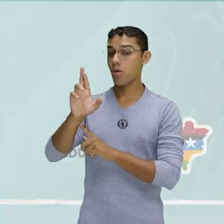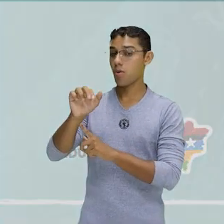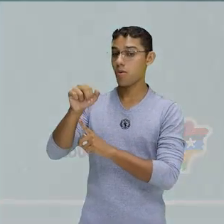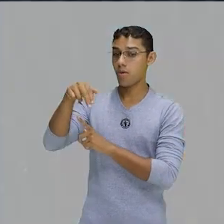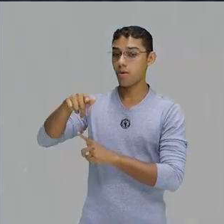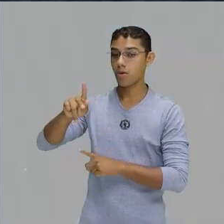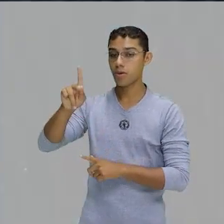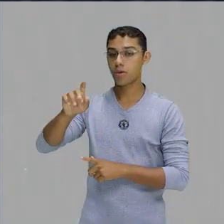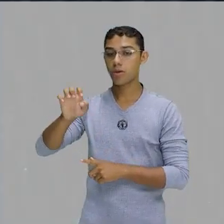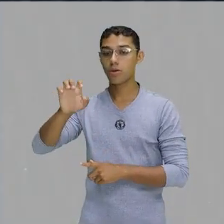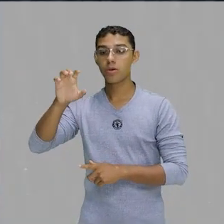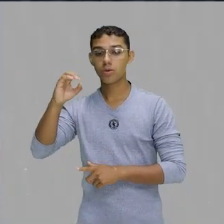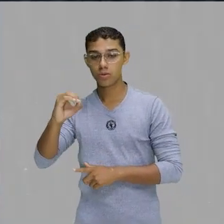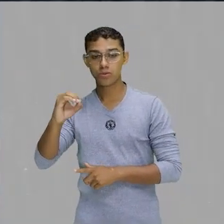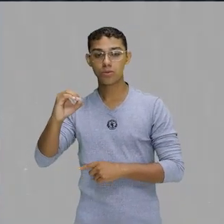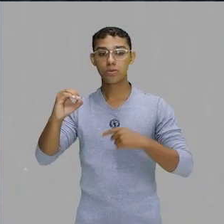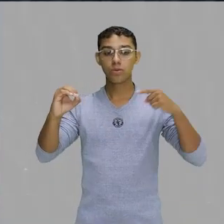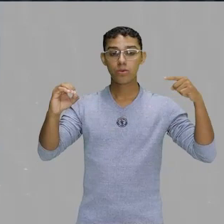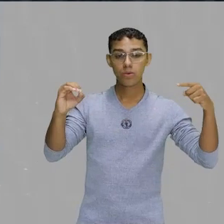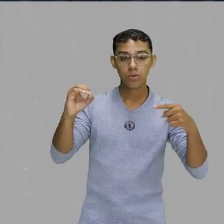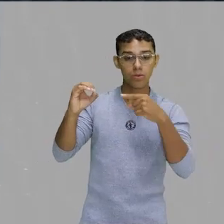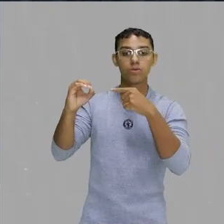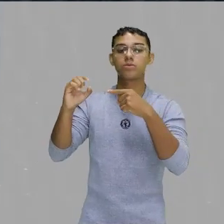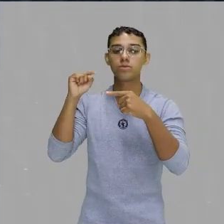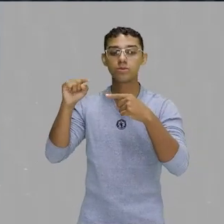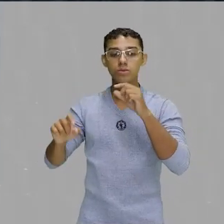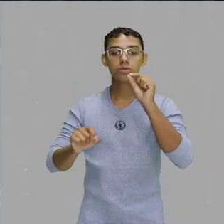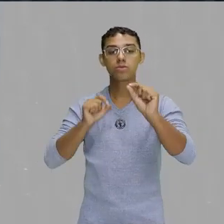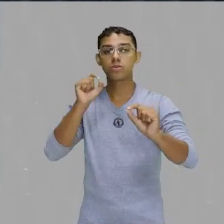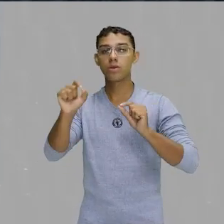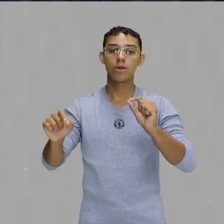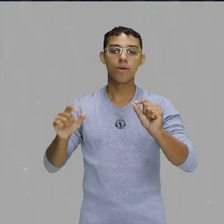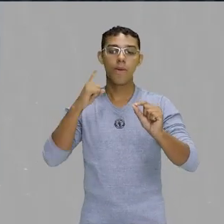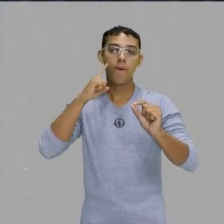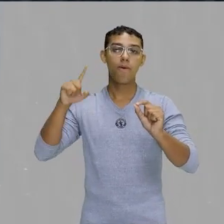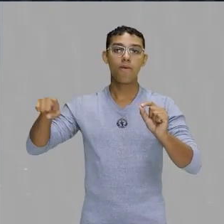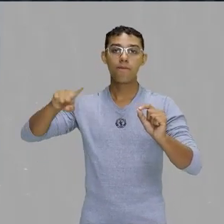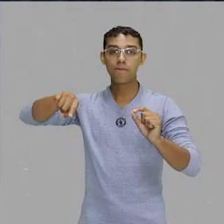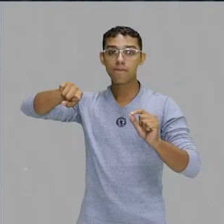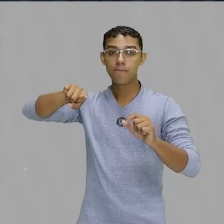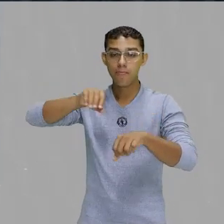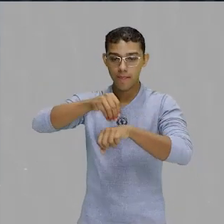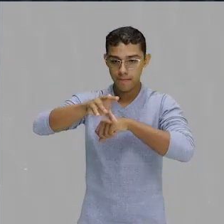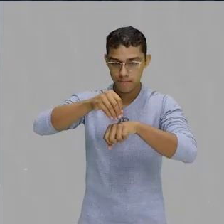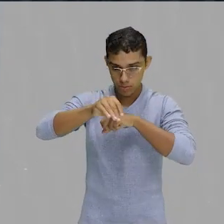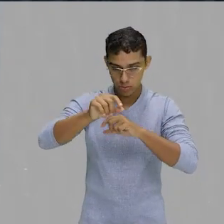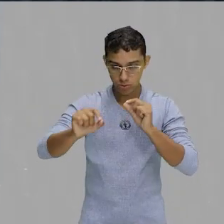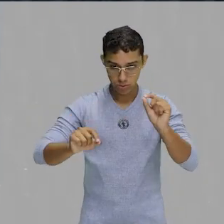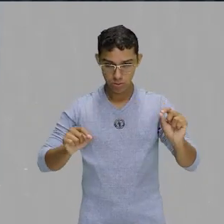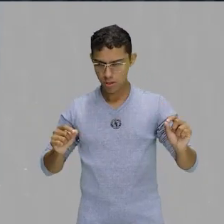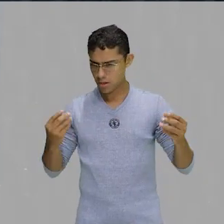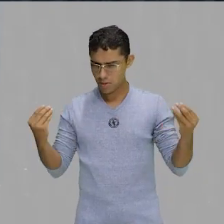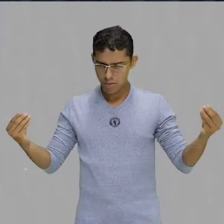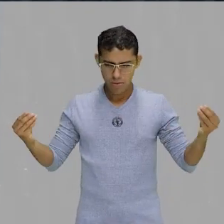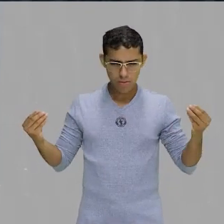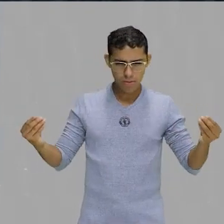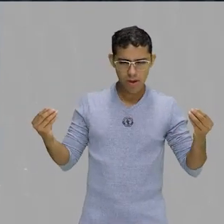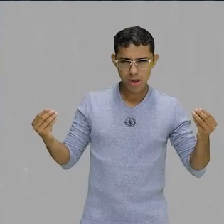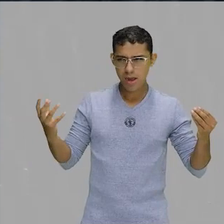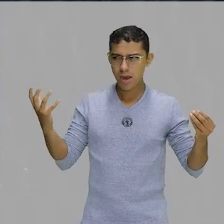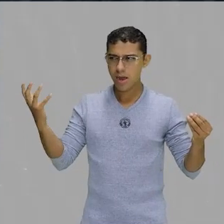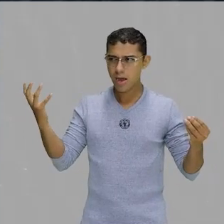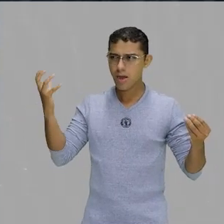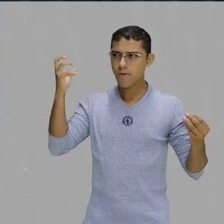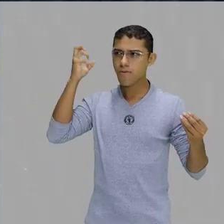saber disso já, já. Mas antes de começarmos, eu gostaria de dar um toque pra vocês. Pra que que eu vou ouvir falar de